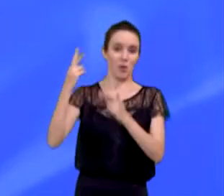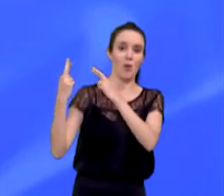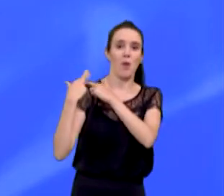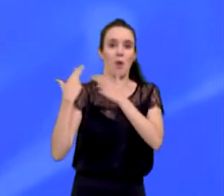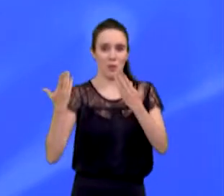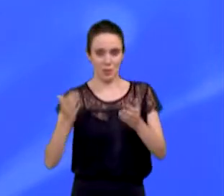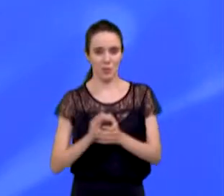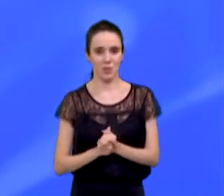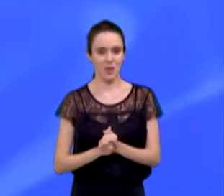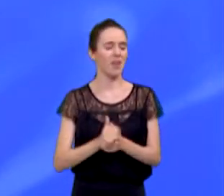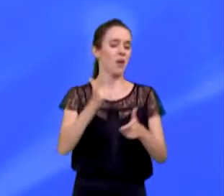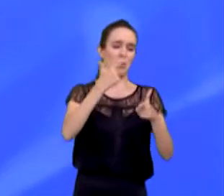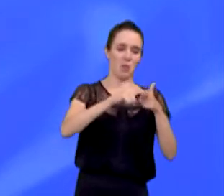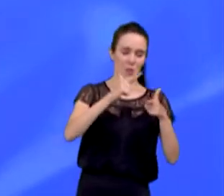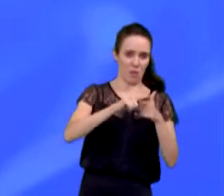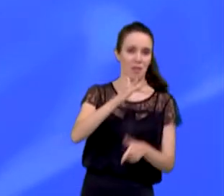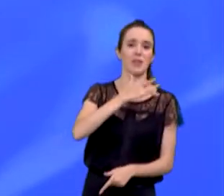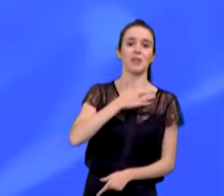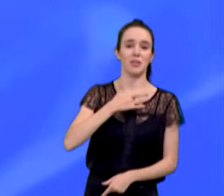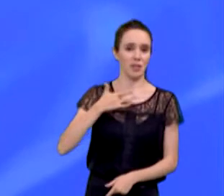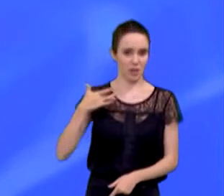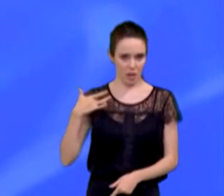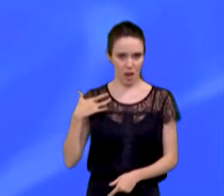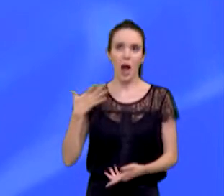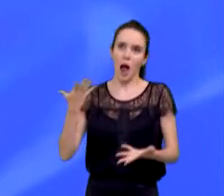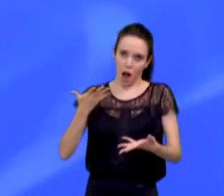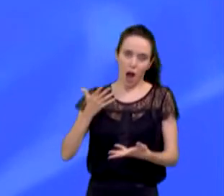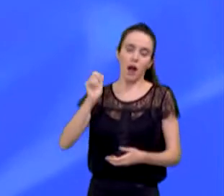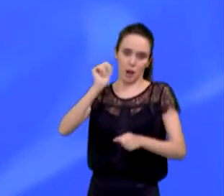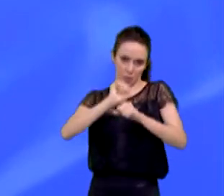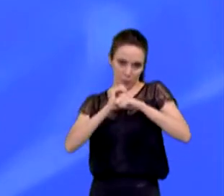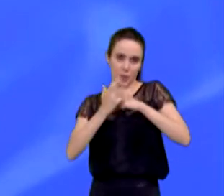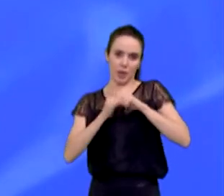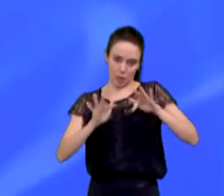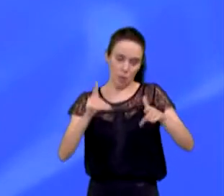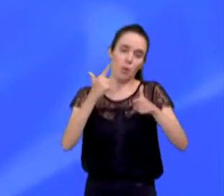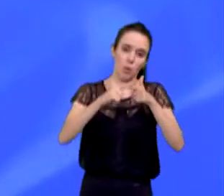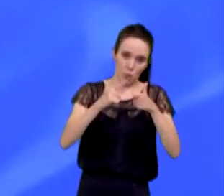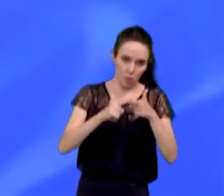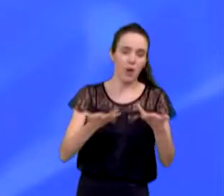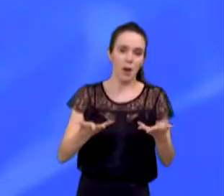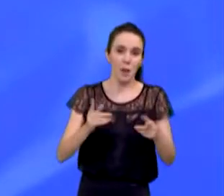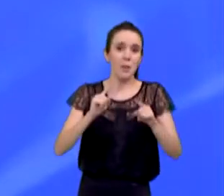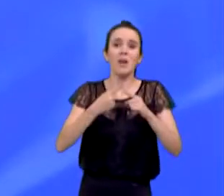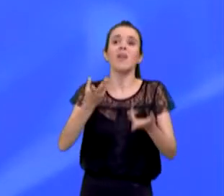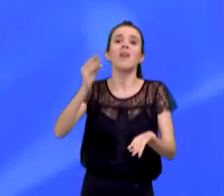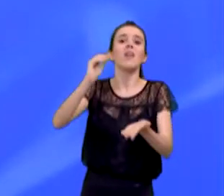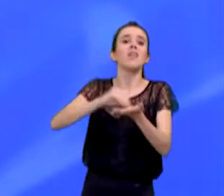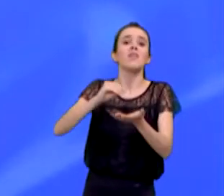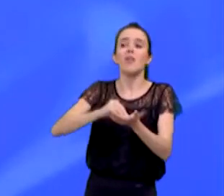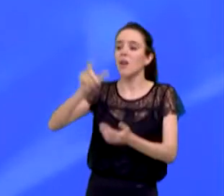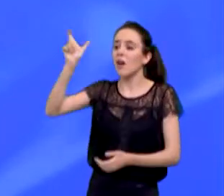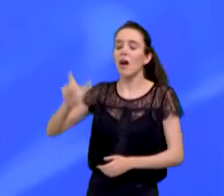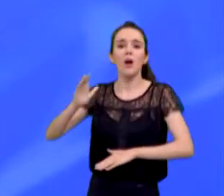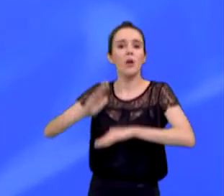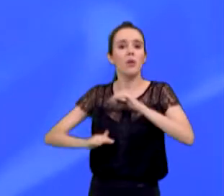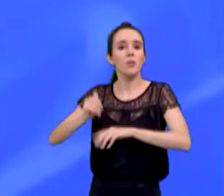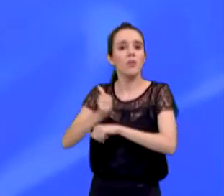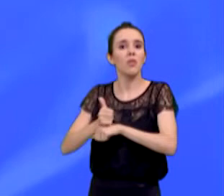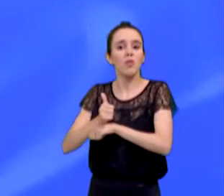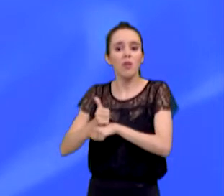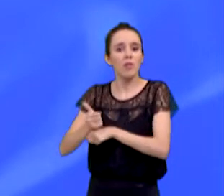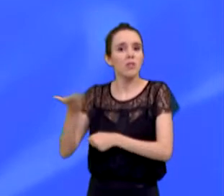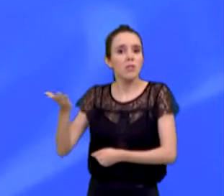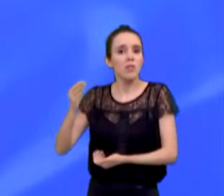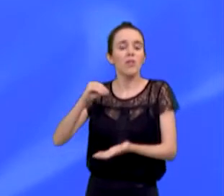precarização na saúde, não só por conta do momento imediato da pandemia, mas também porque não existe reposição dos profissionais que a gente perdeu